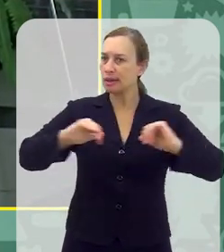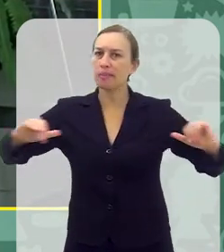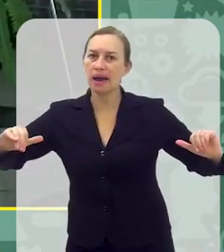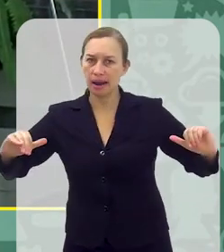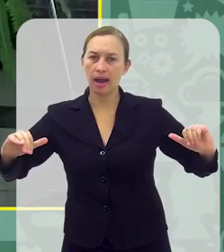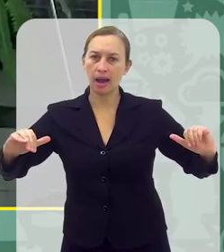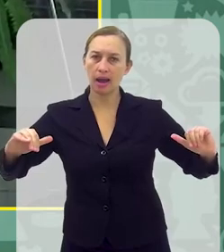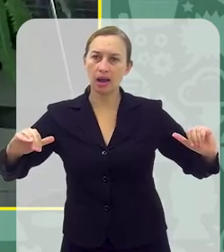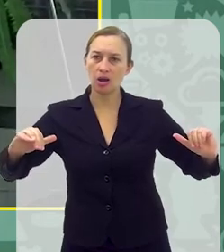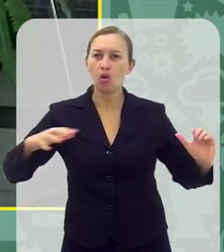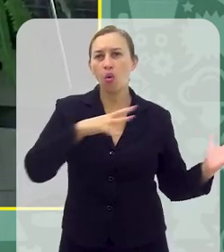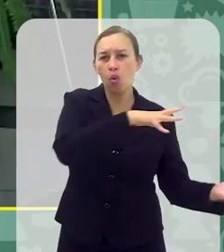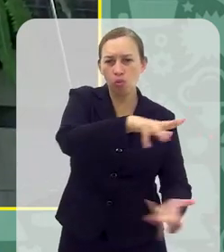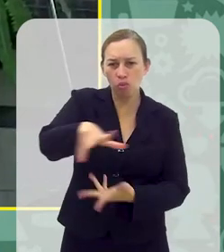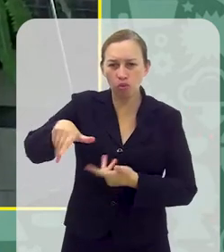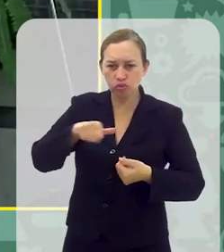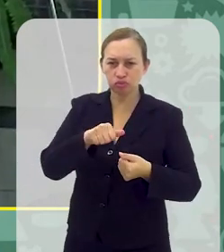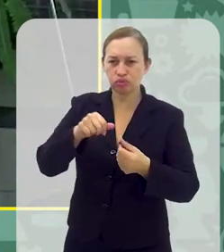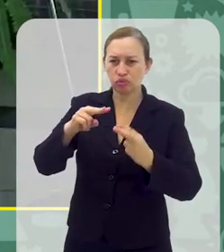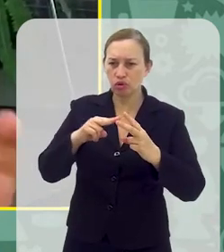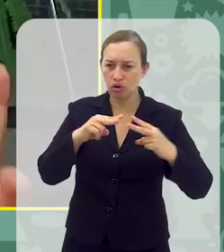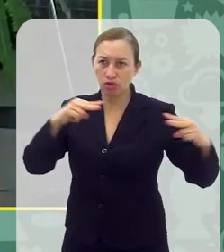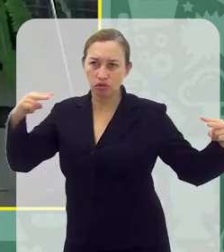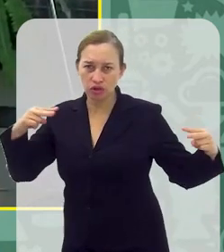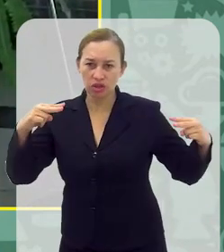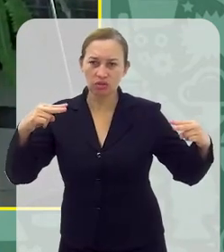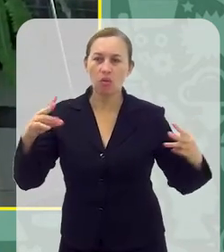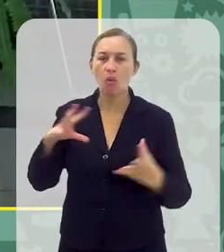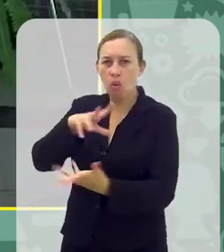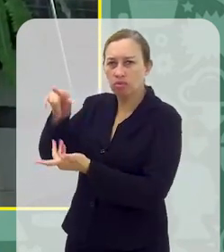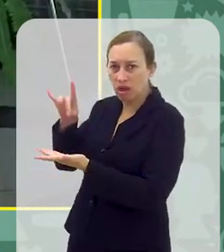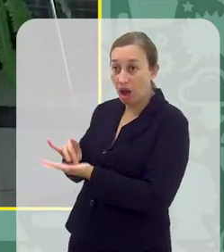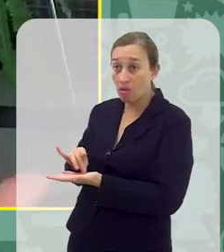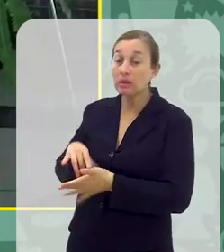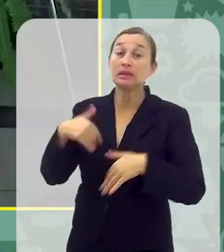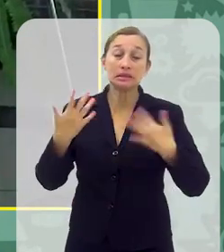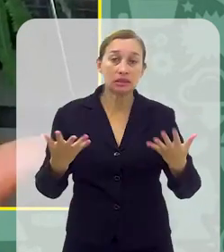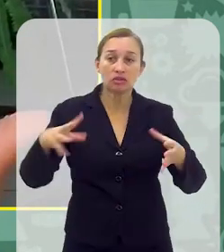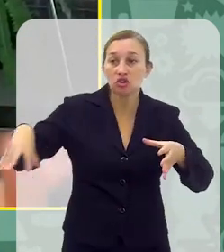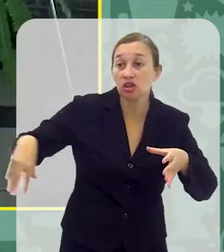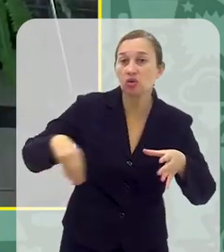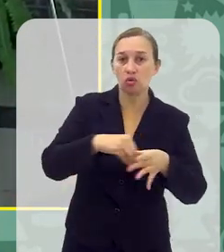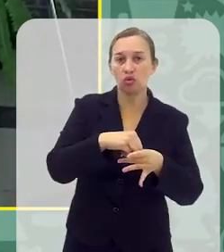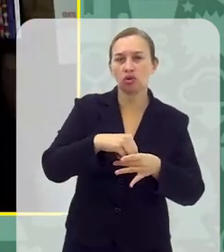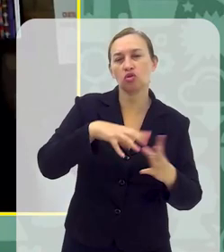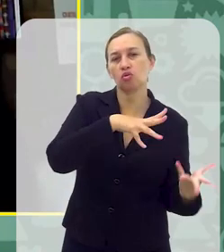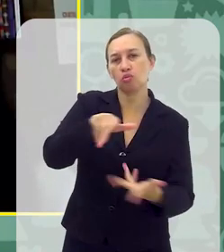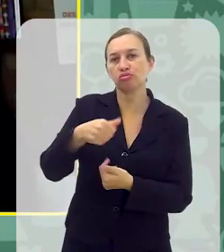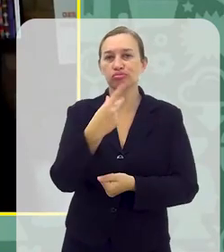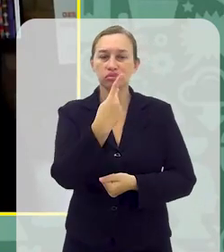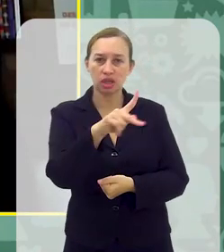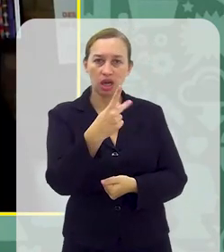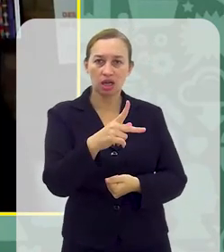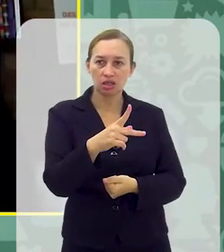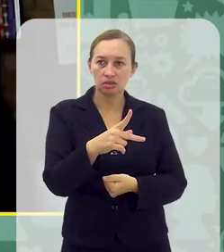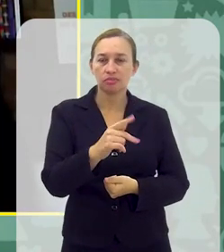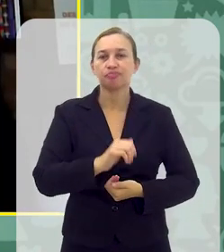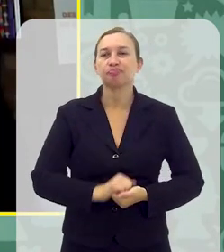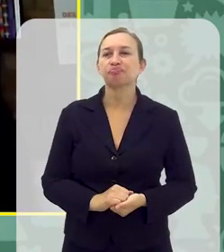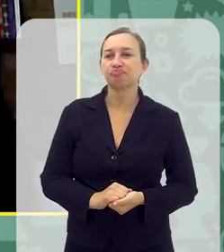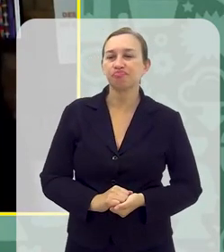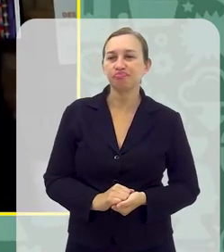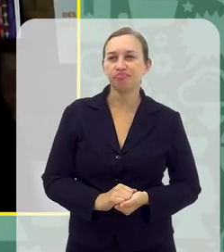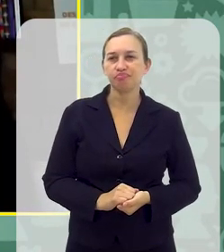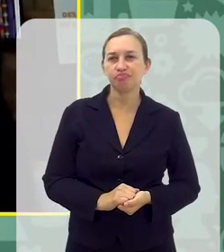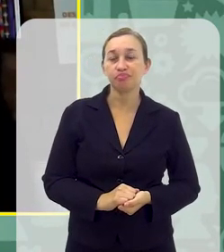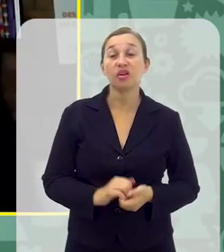virtual e mundo real Essa geração é mundo Então a gente tem que participar do mundo deles Que inclui o mundo do celular, dos jogos e das